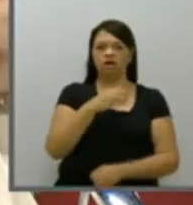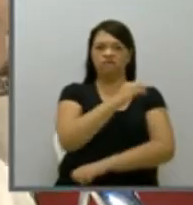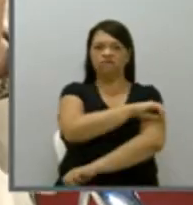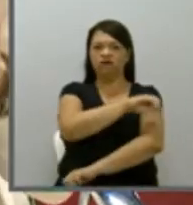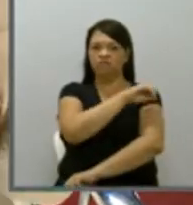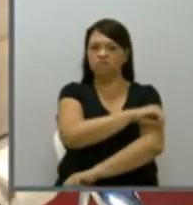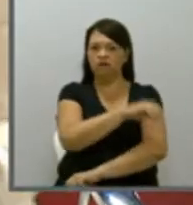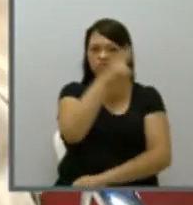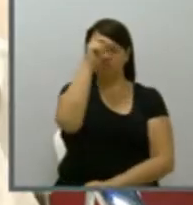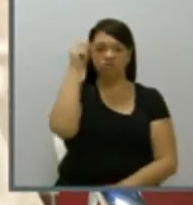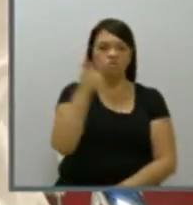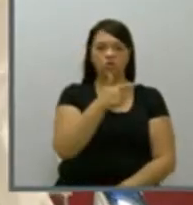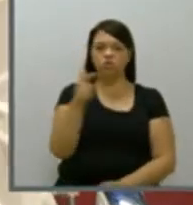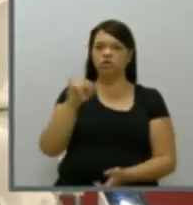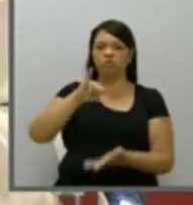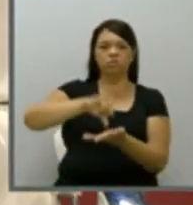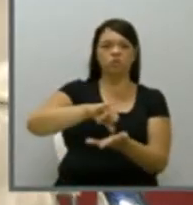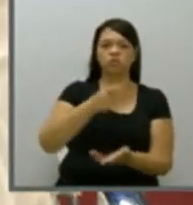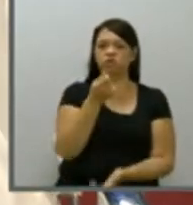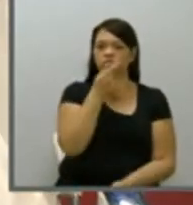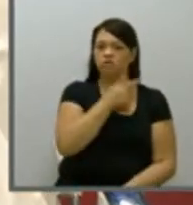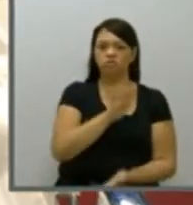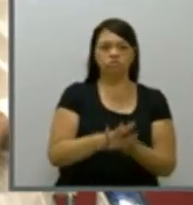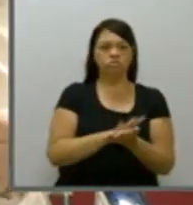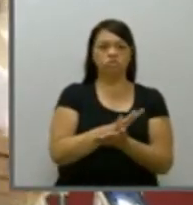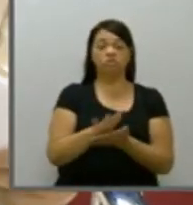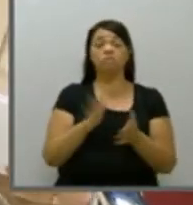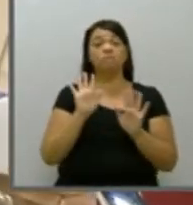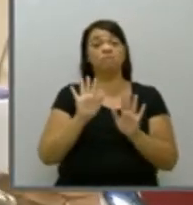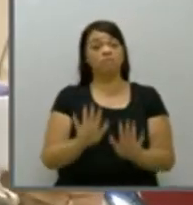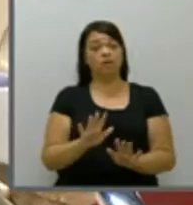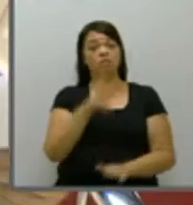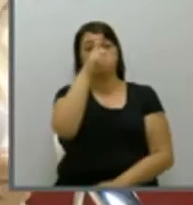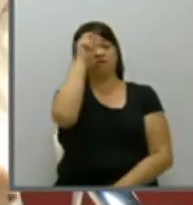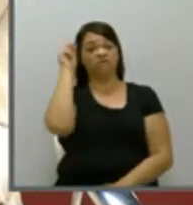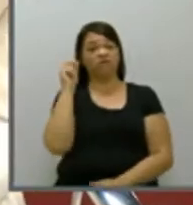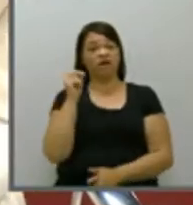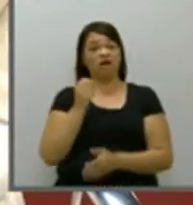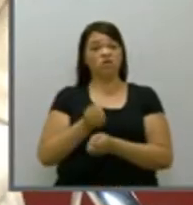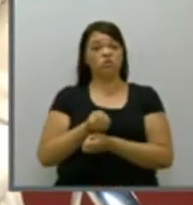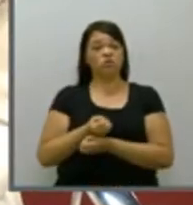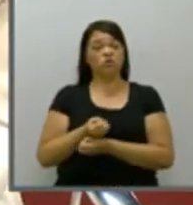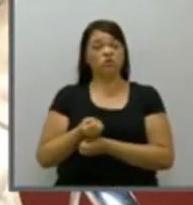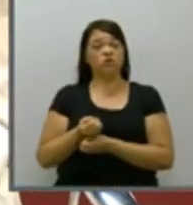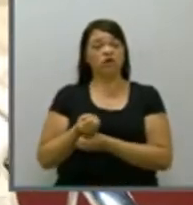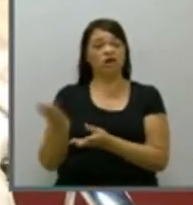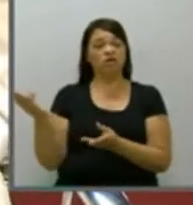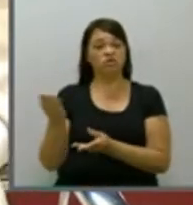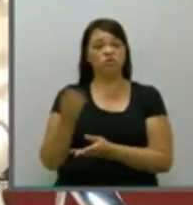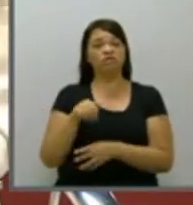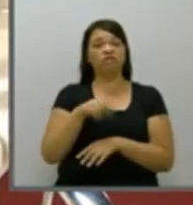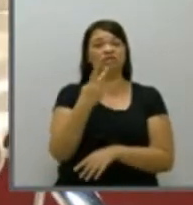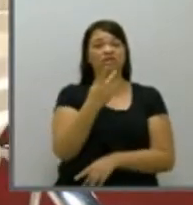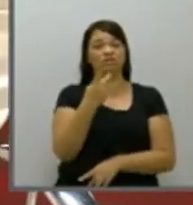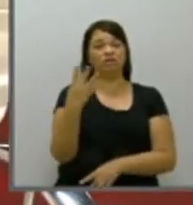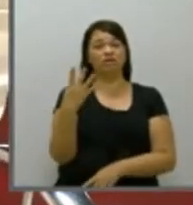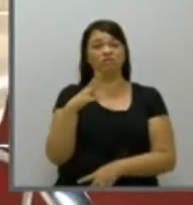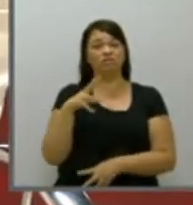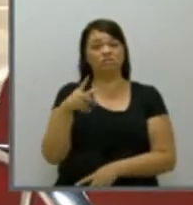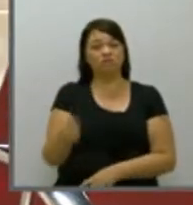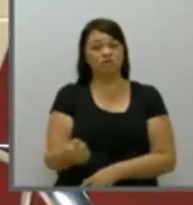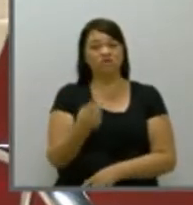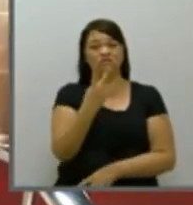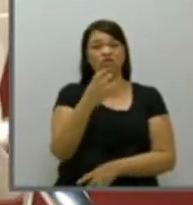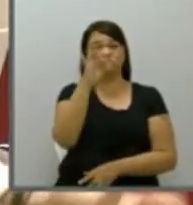não tem medicamento nos postos. No entanto, o prefeito gastou no ano passado mais de 144 milhões, mais de 20% do